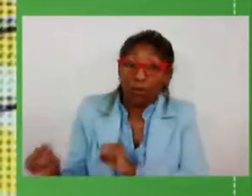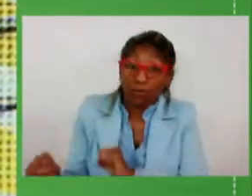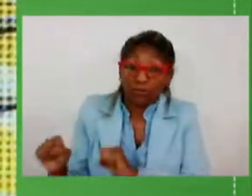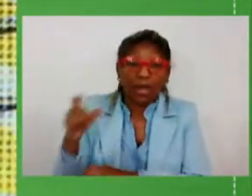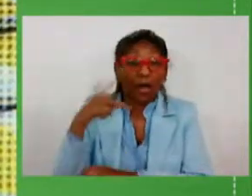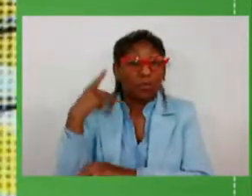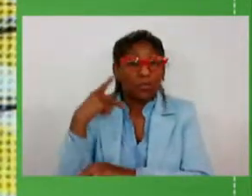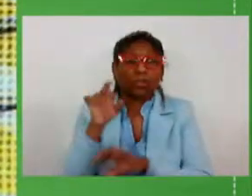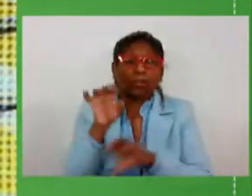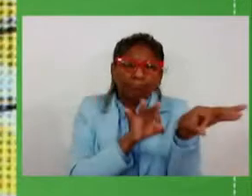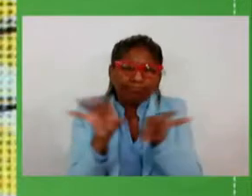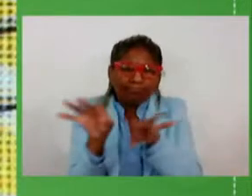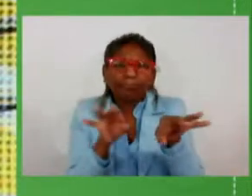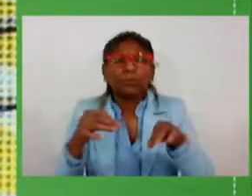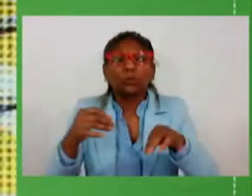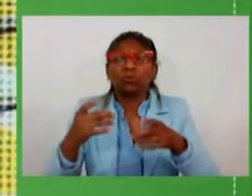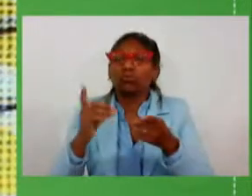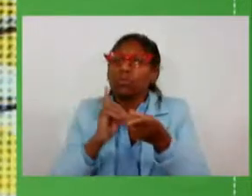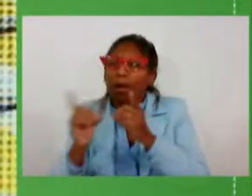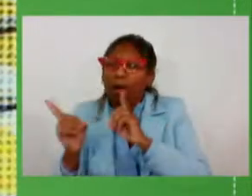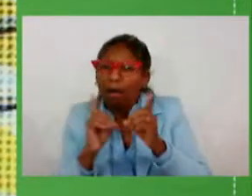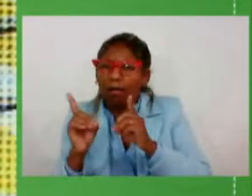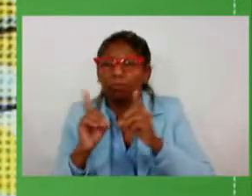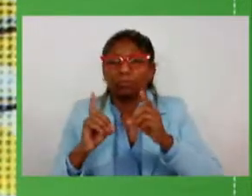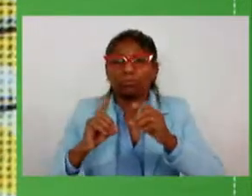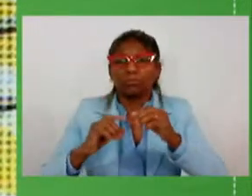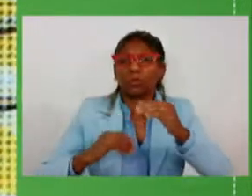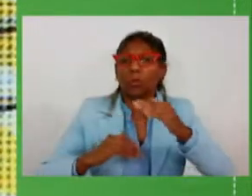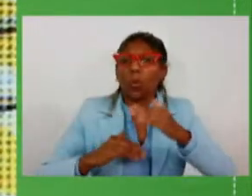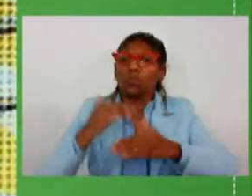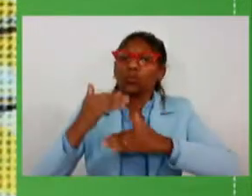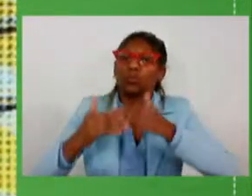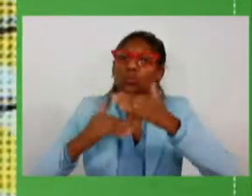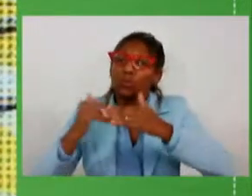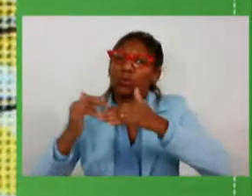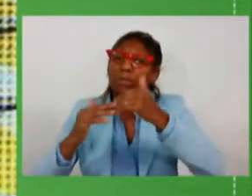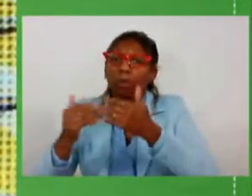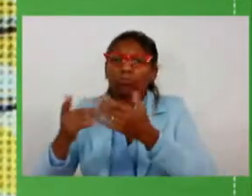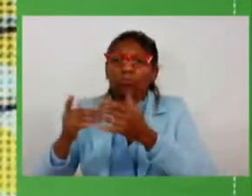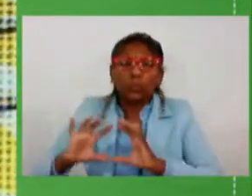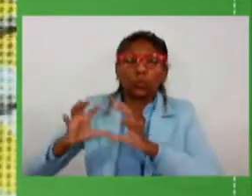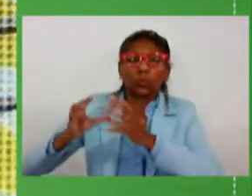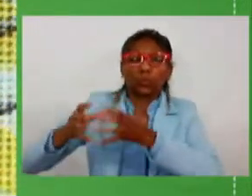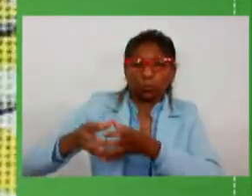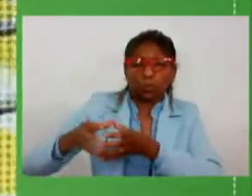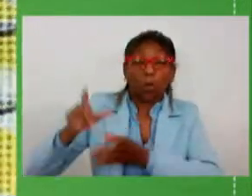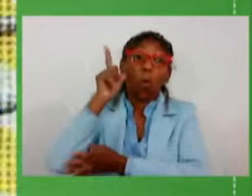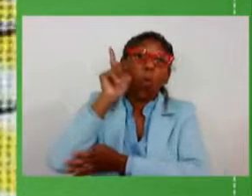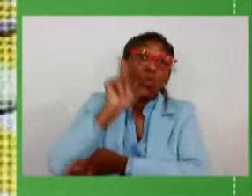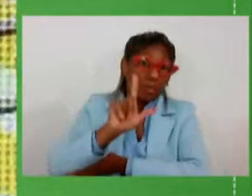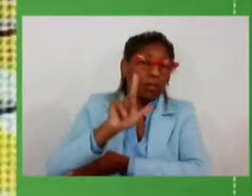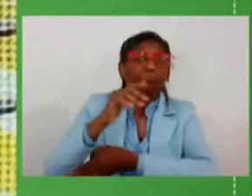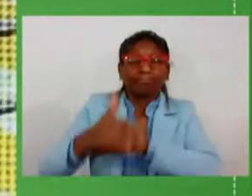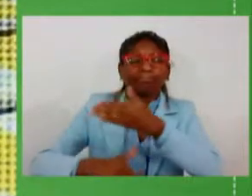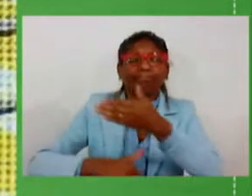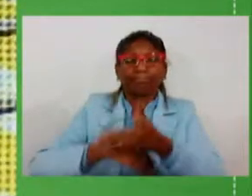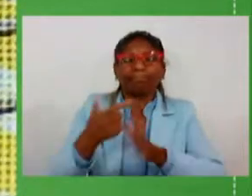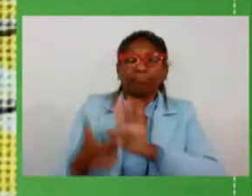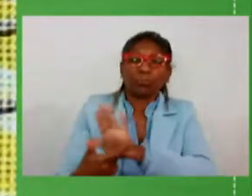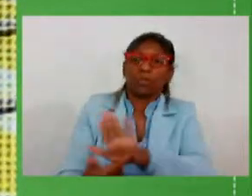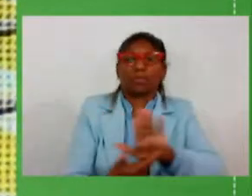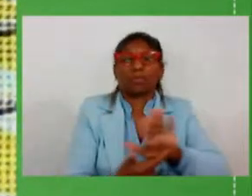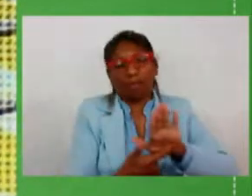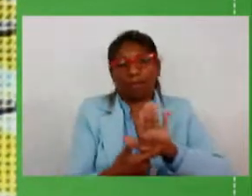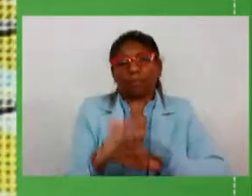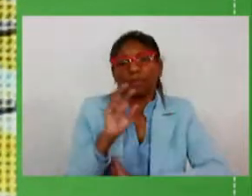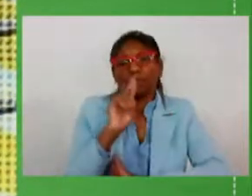feita com diálogo com construção coletiva é a que realmente consegue entregar resultados para